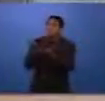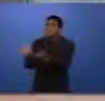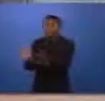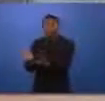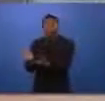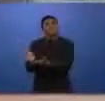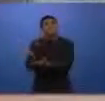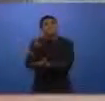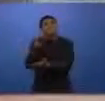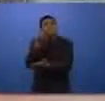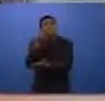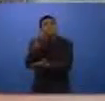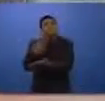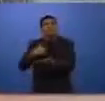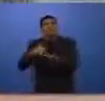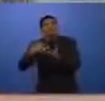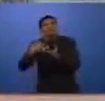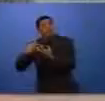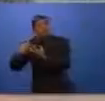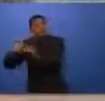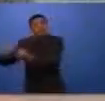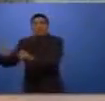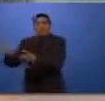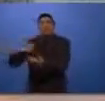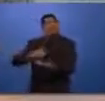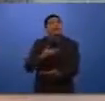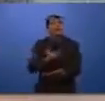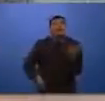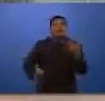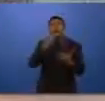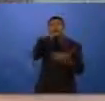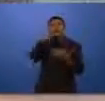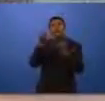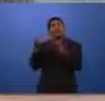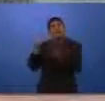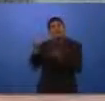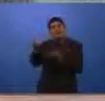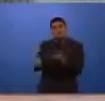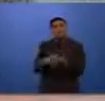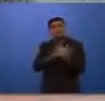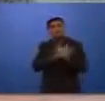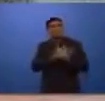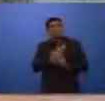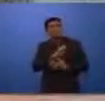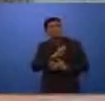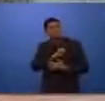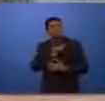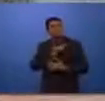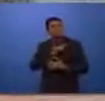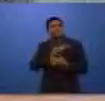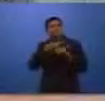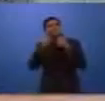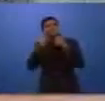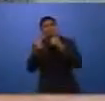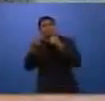vai acabar perdendo o colega para as drogas. E isso é bastante ruim, até mesmo para aquela pessoa querida que ele